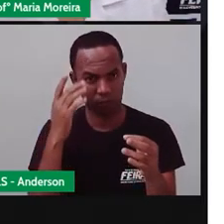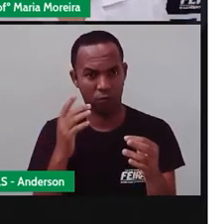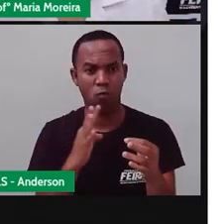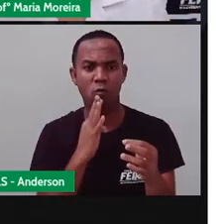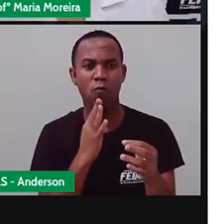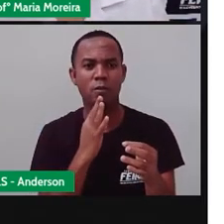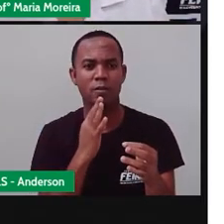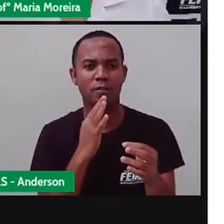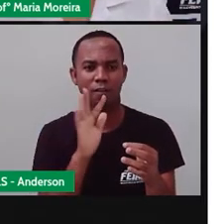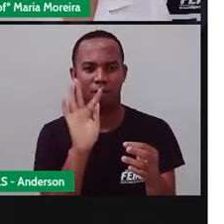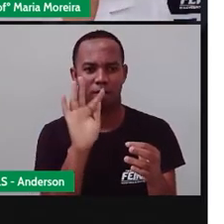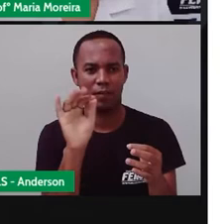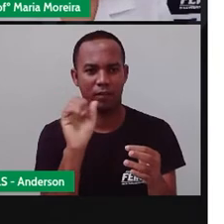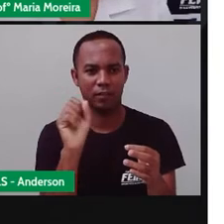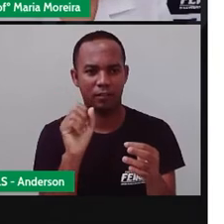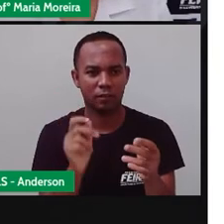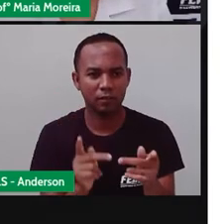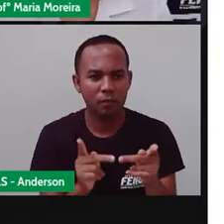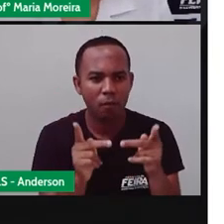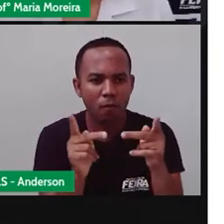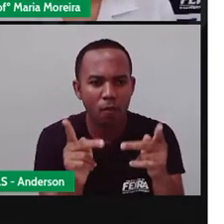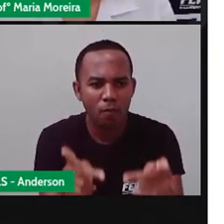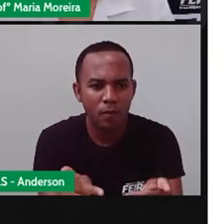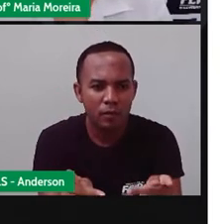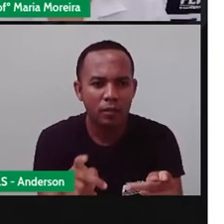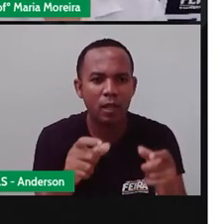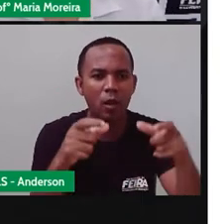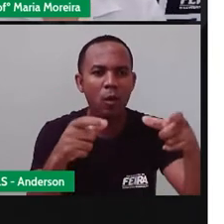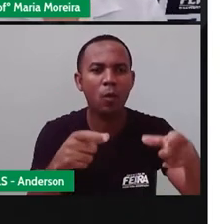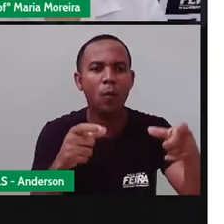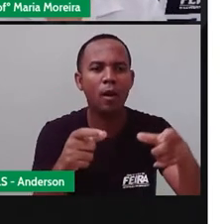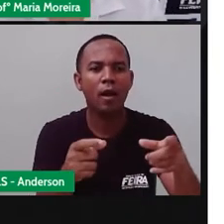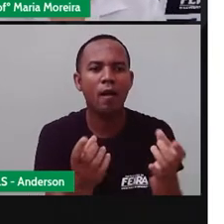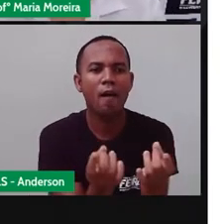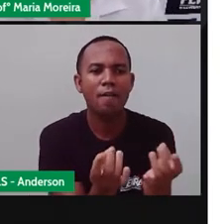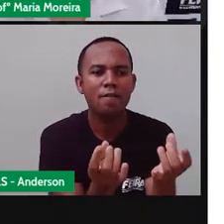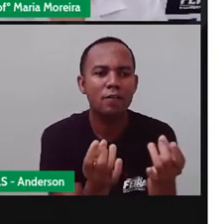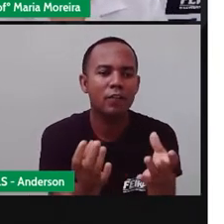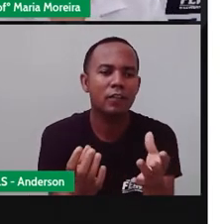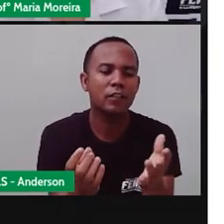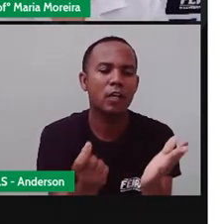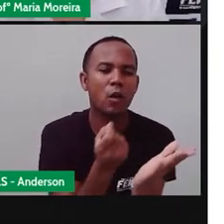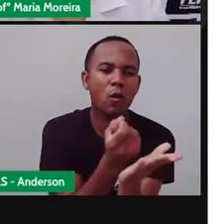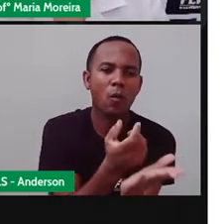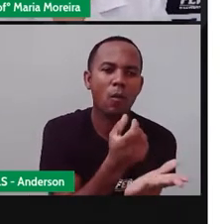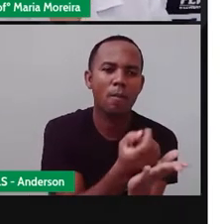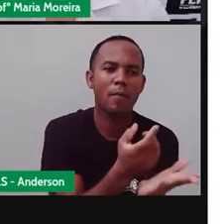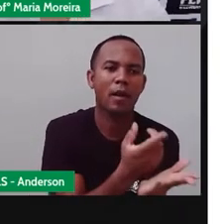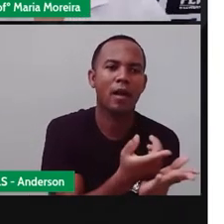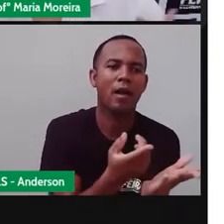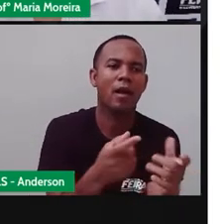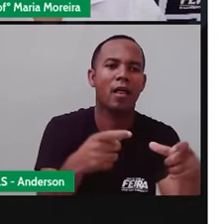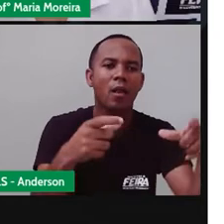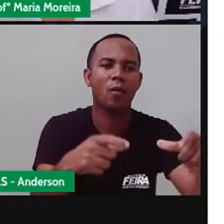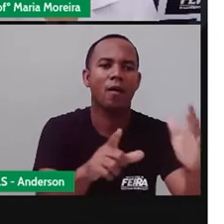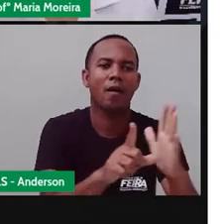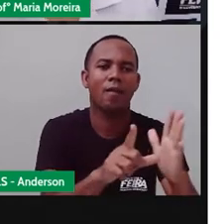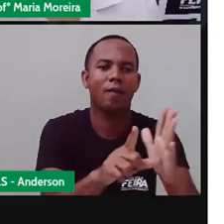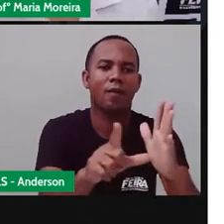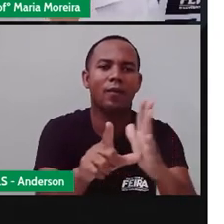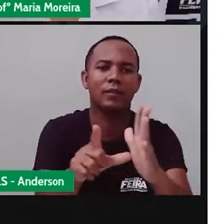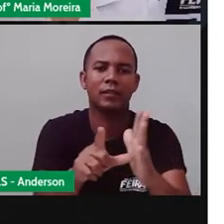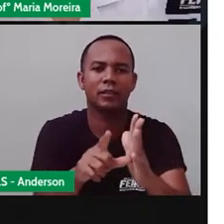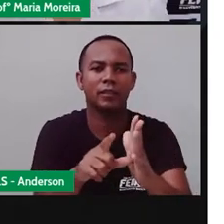conhecer o quê? O Feira Guai. Várias pessoas vêm pra feira de Santana e querem conhecer as feiras do